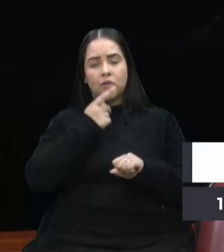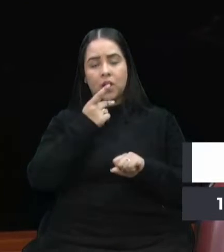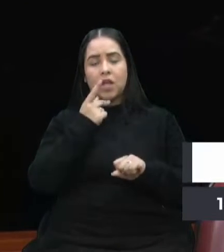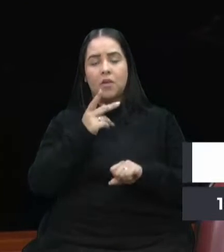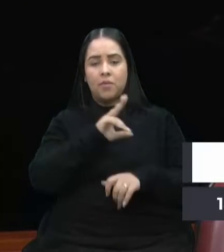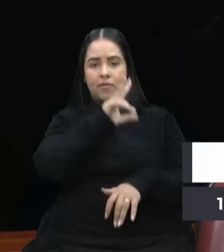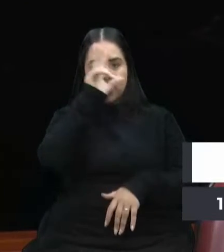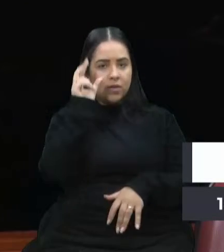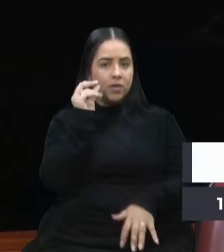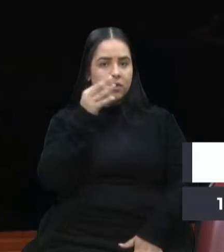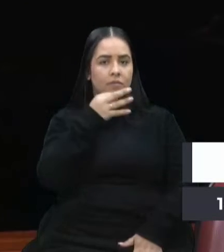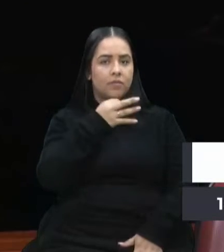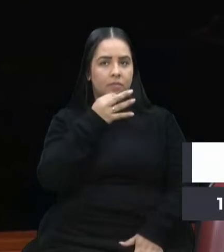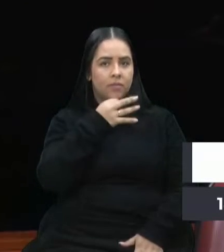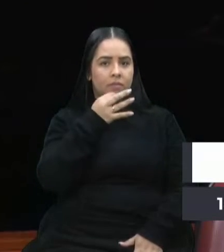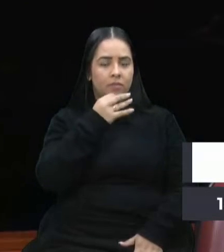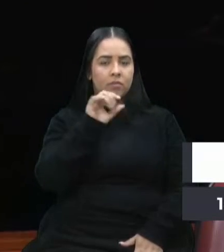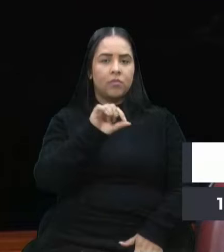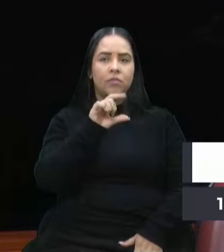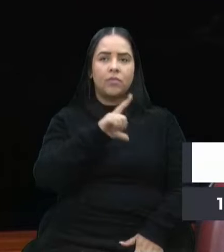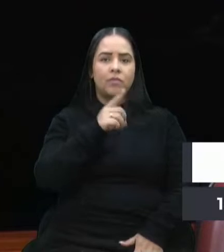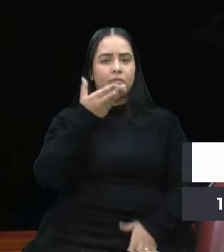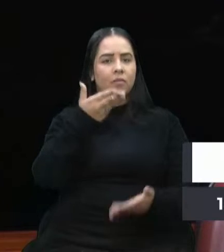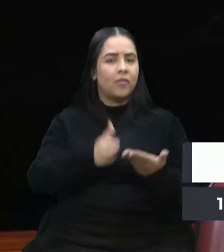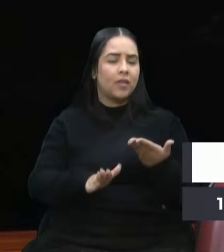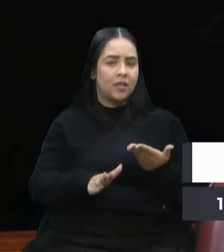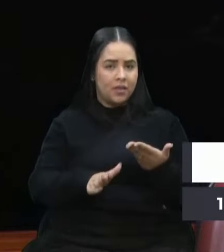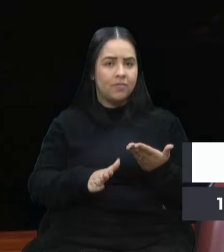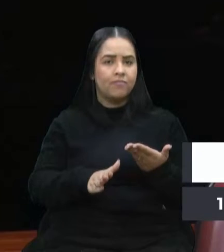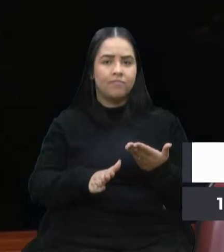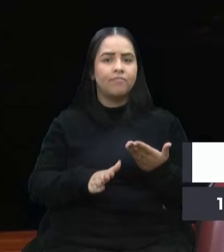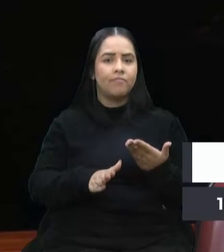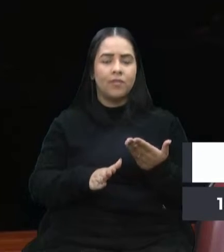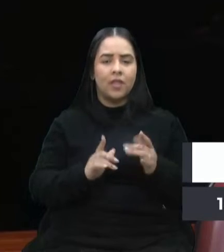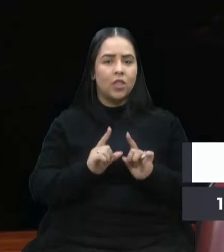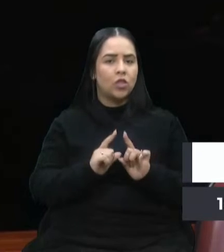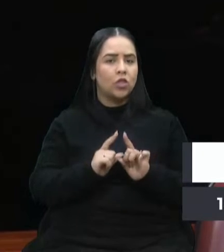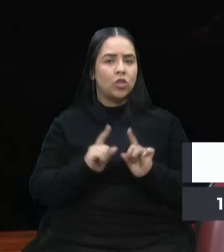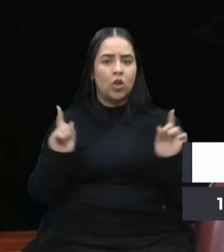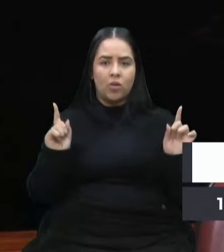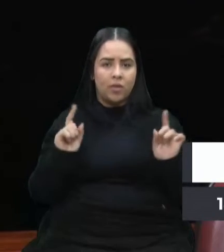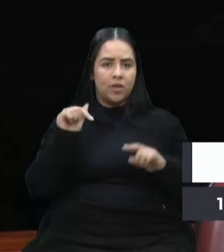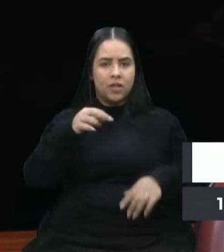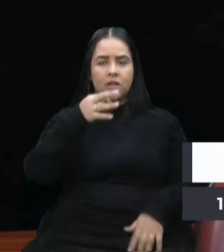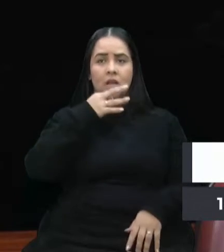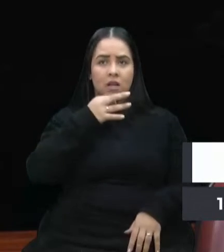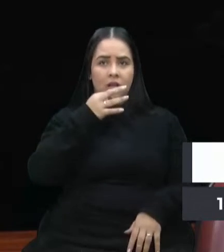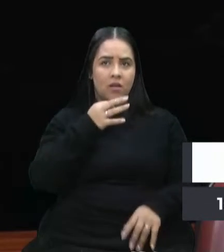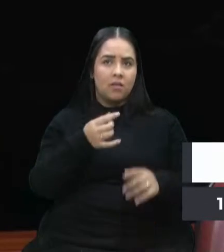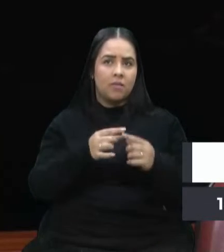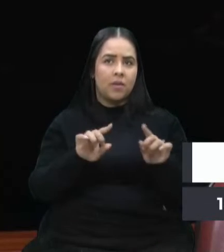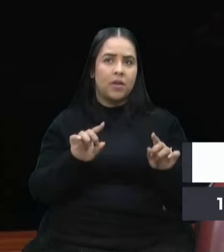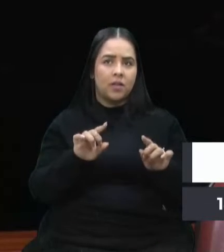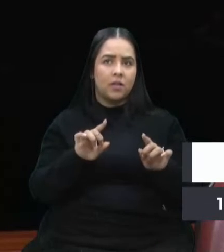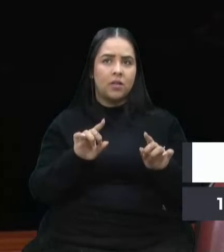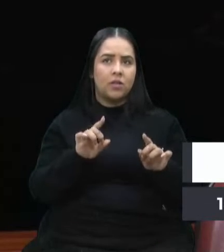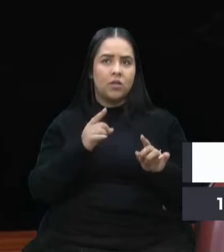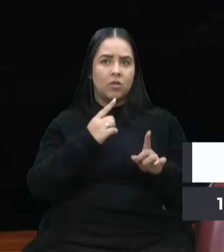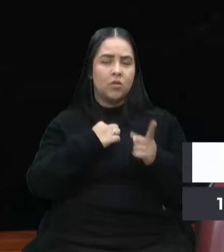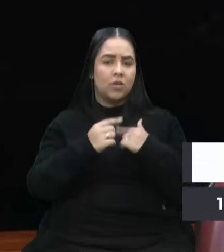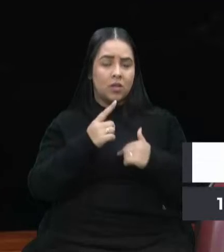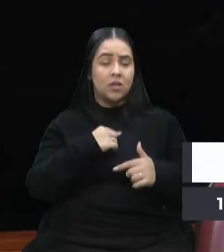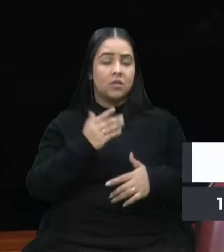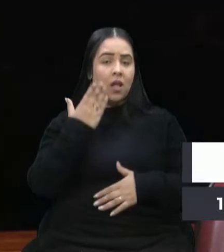Caxias, a arrecadação, a perda será enorme para Caxias. Gostaria de ouvi-lo. Também o